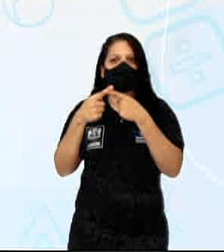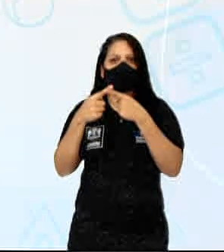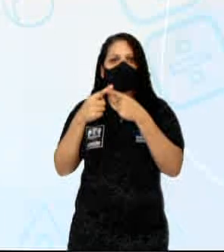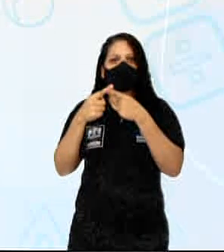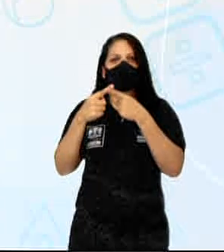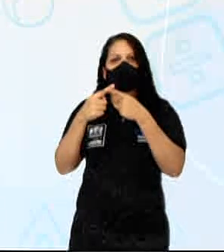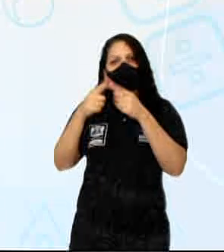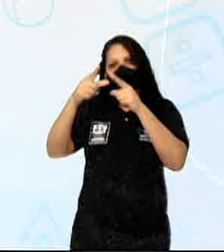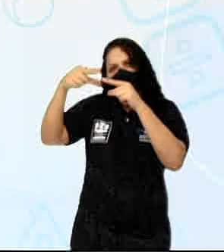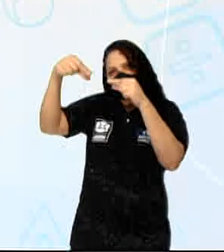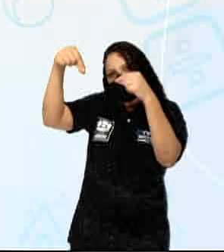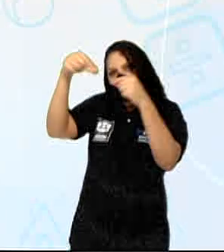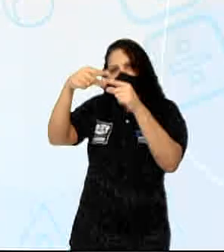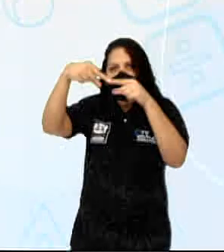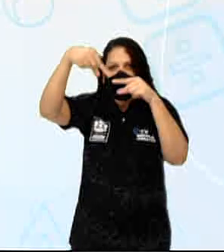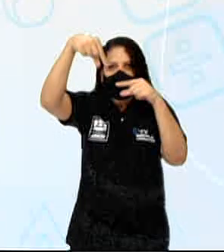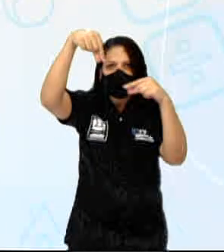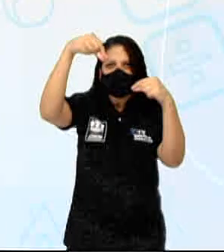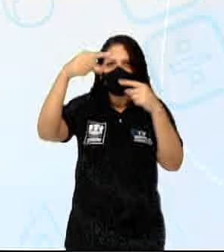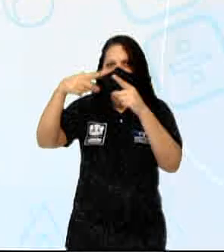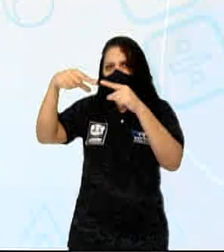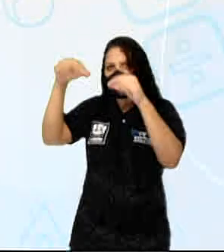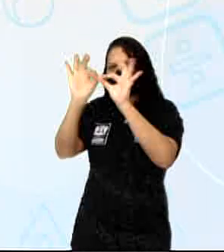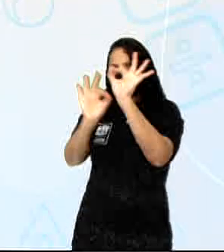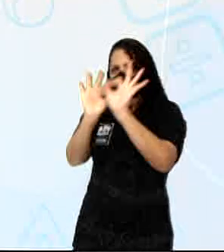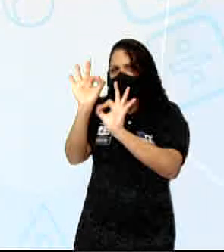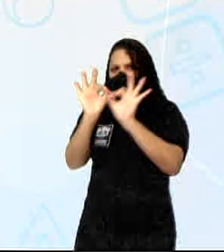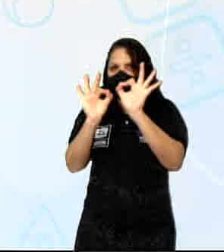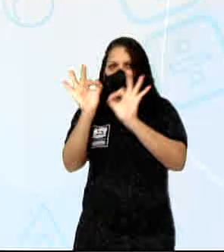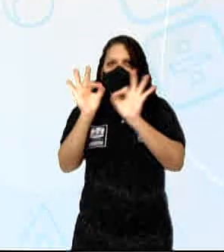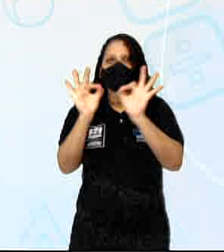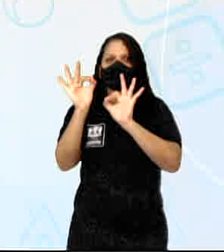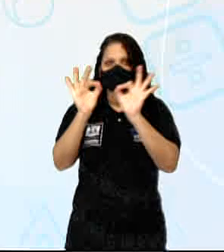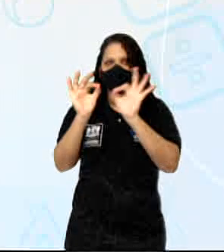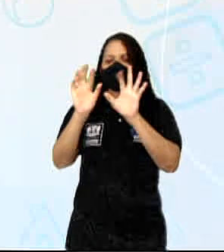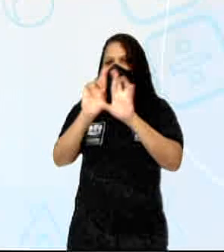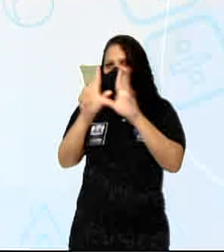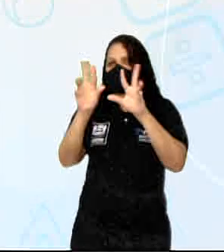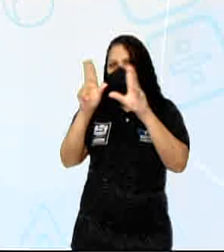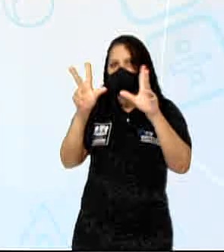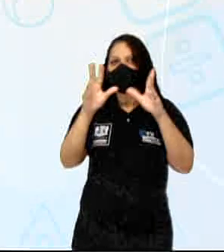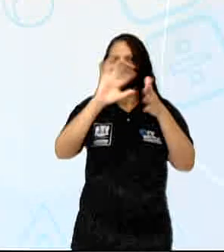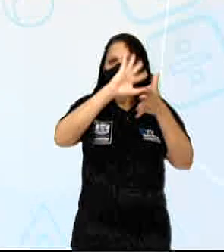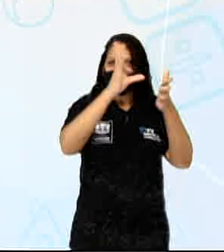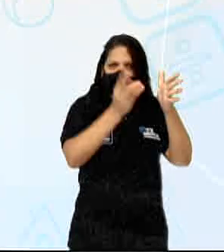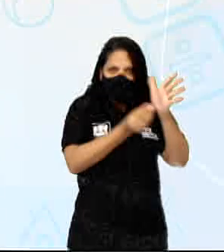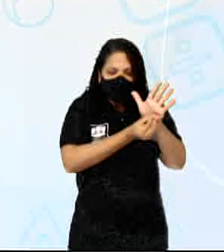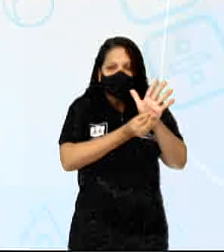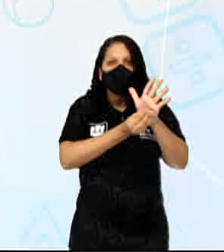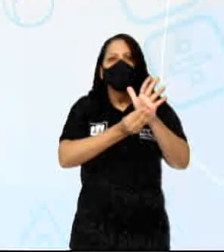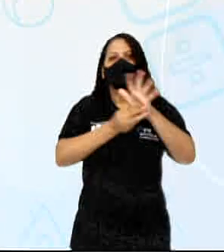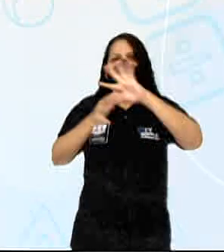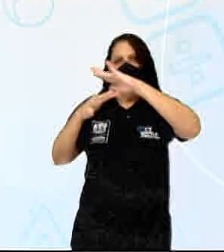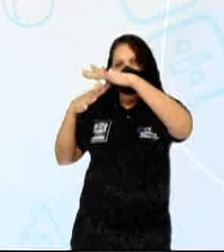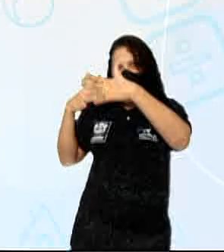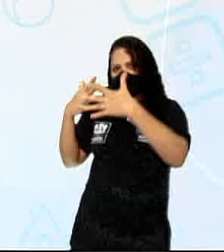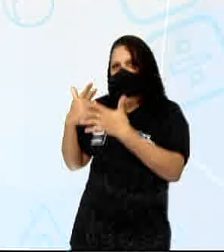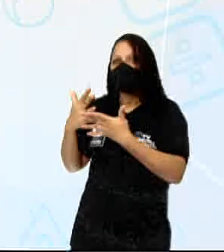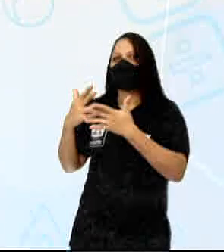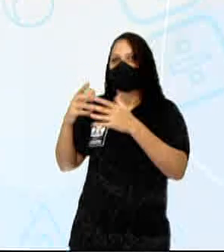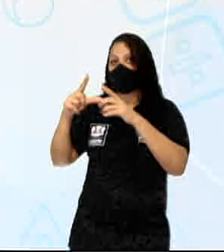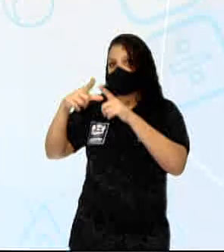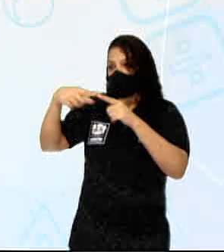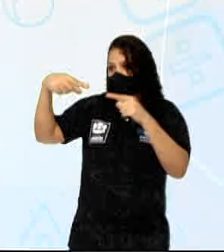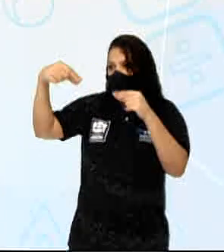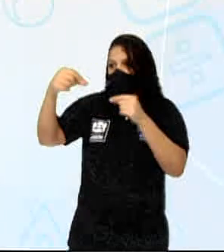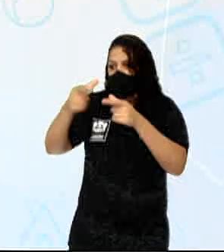Vocês vejam que as folhas das Araucárias, diferente da Amazônia e da própria Mata Atlântica, que são folhas largas, latifoliadas,